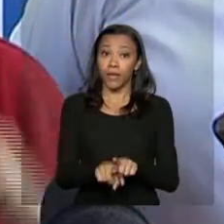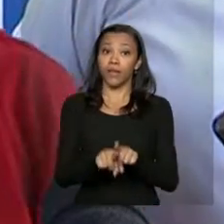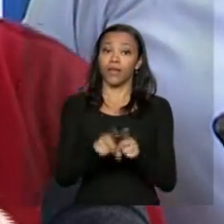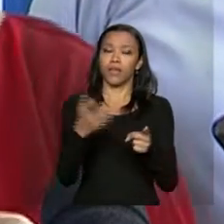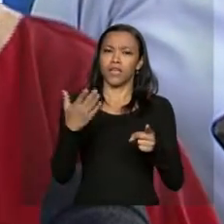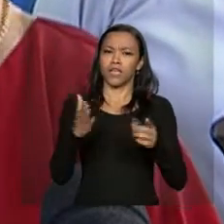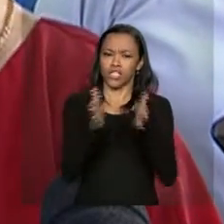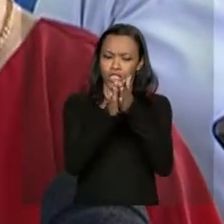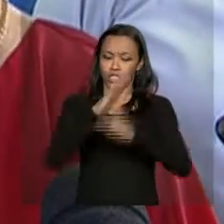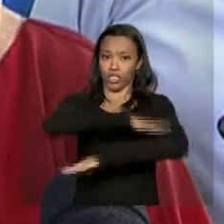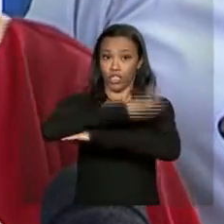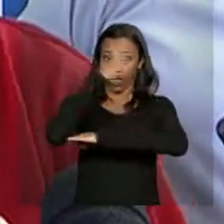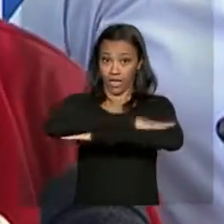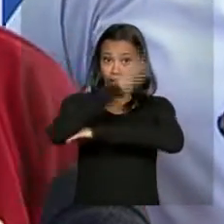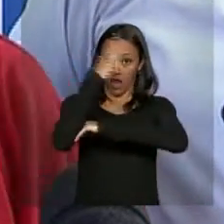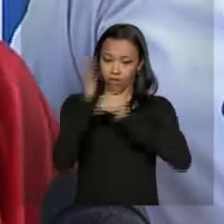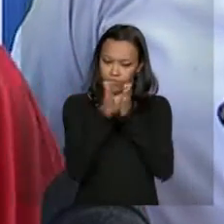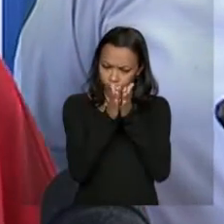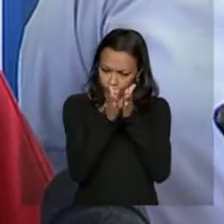janelas,